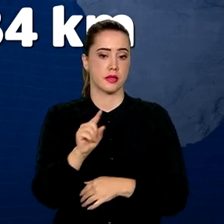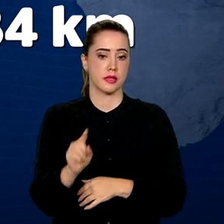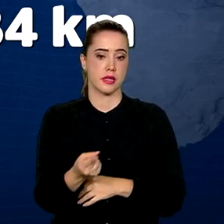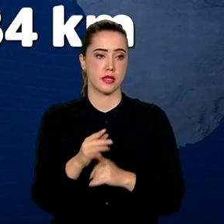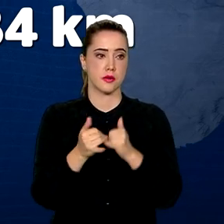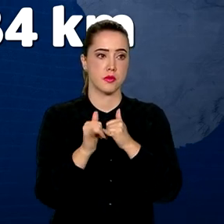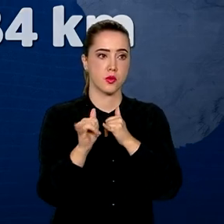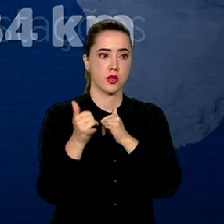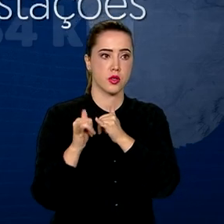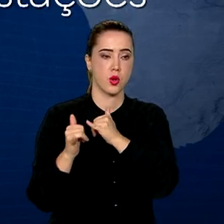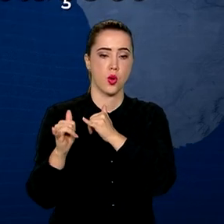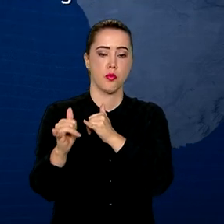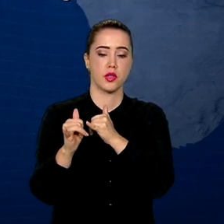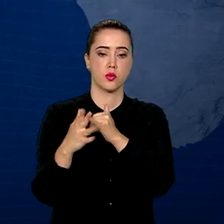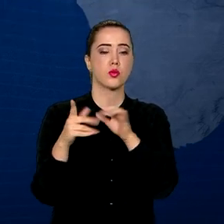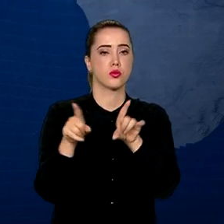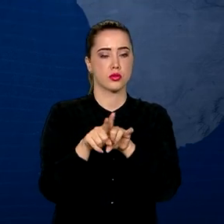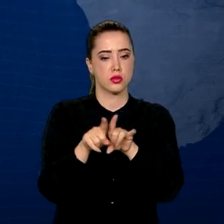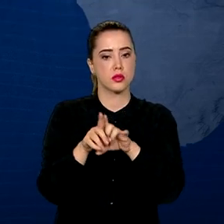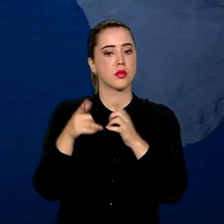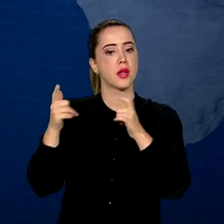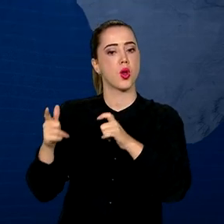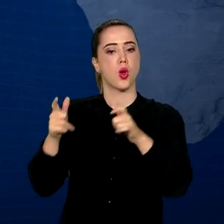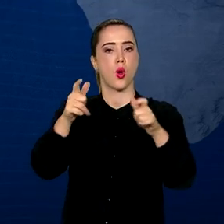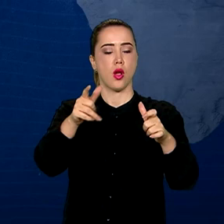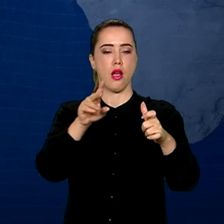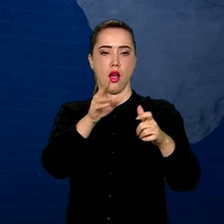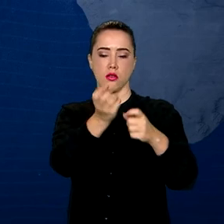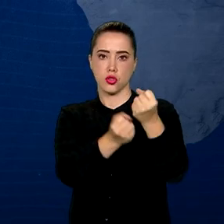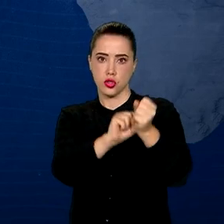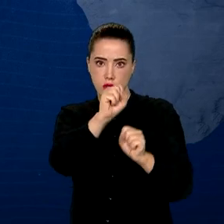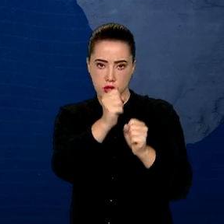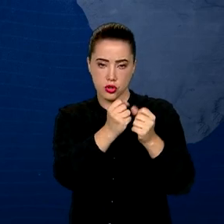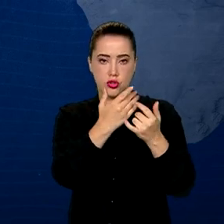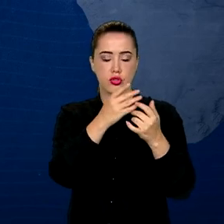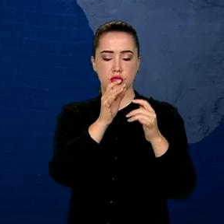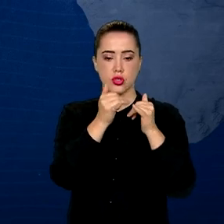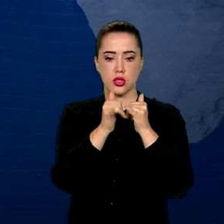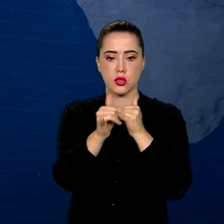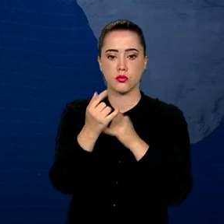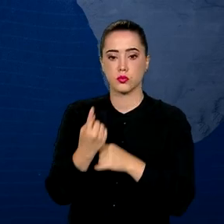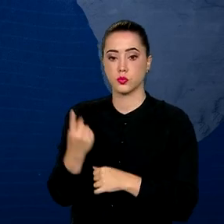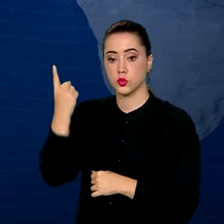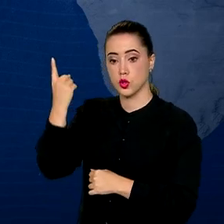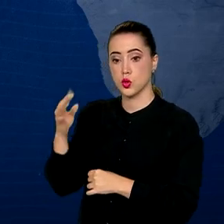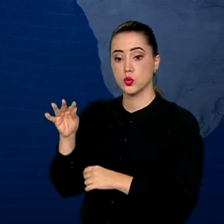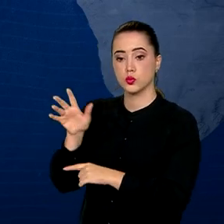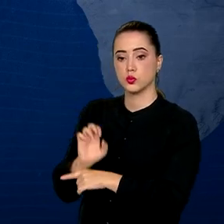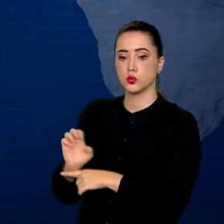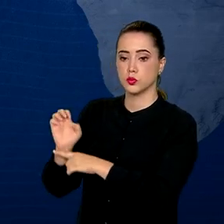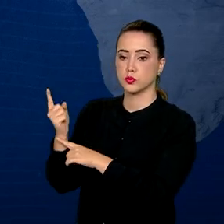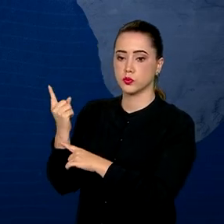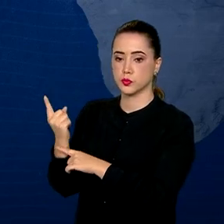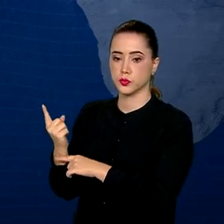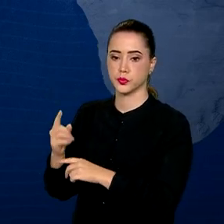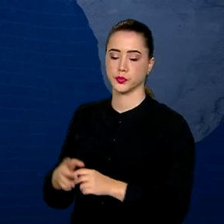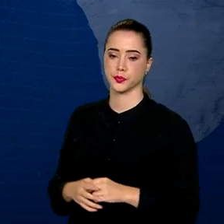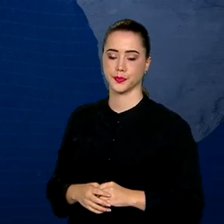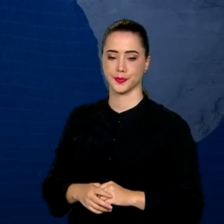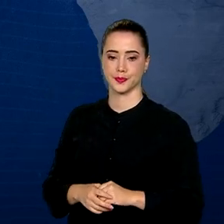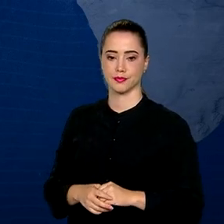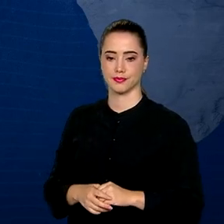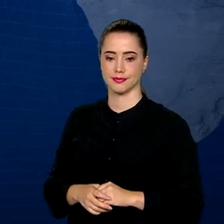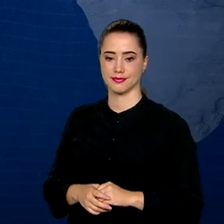linhas de transmissão, além de subestações, nos estados da Bahia, Sergipe, Pernambuco, Minas Gerais, Espírito